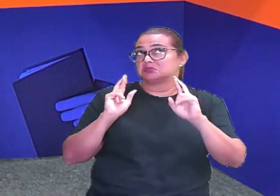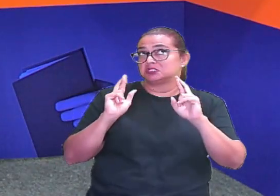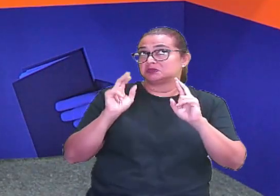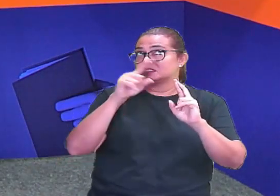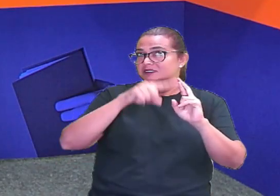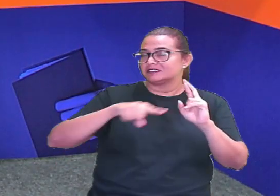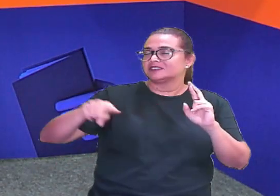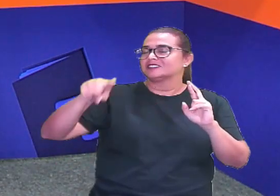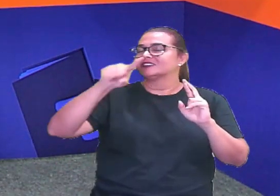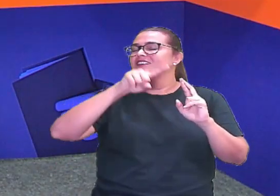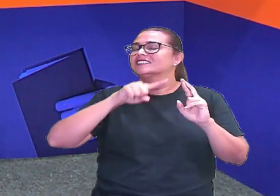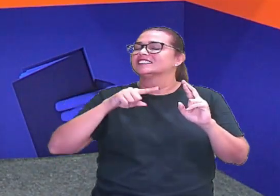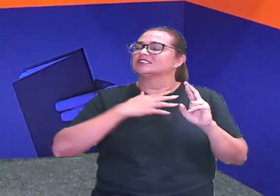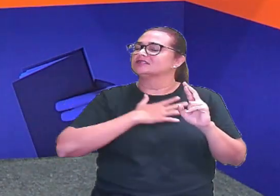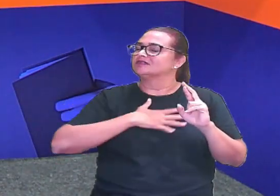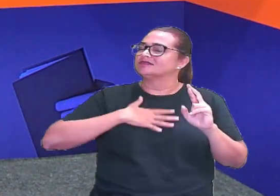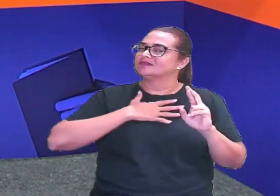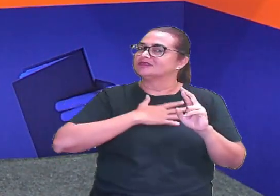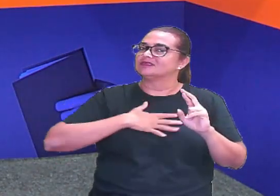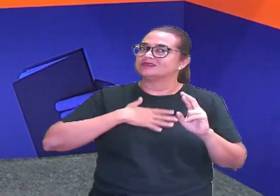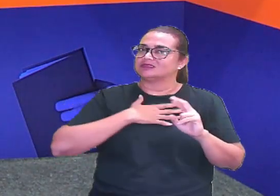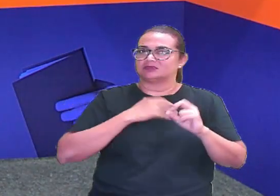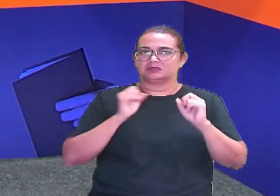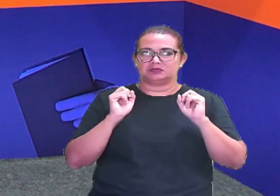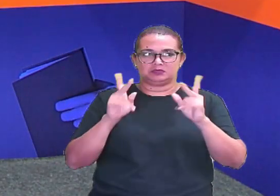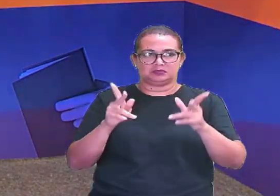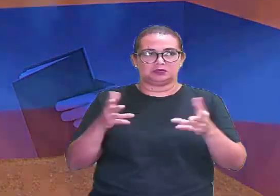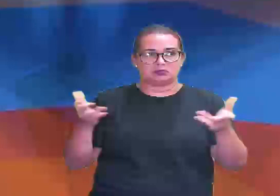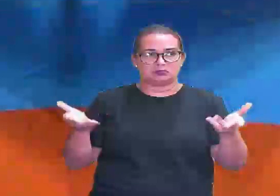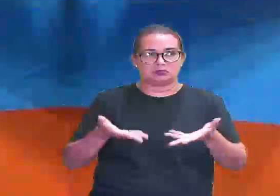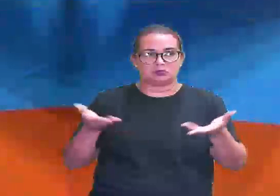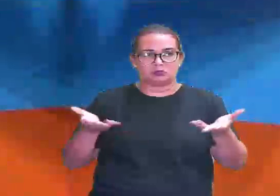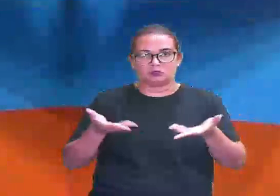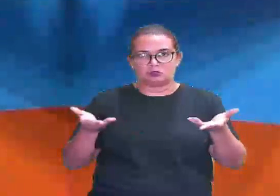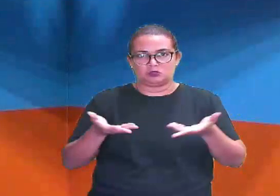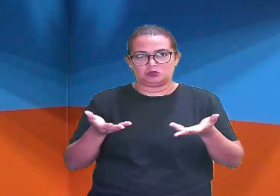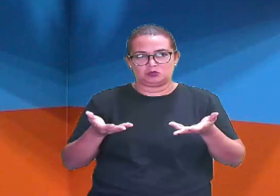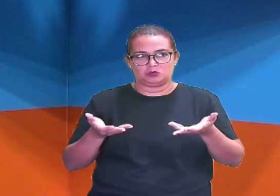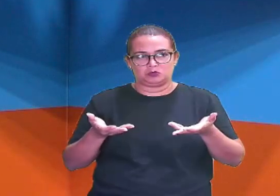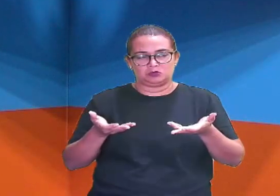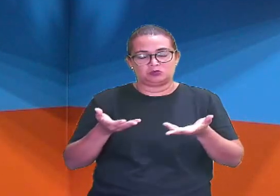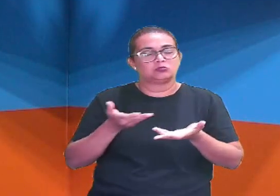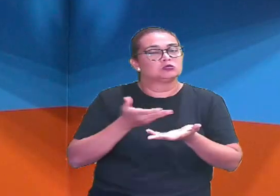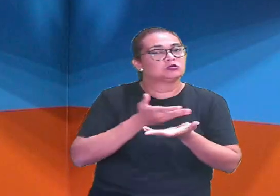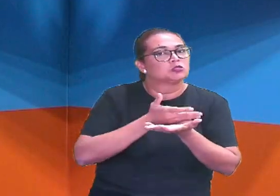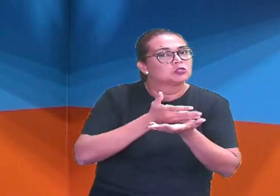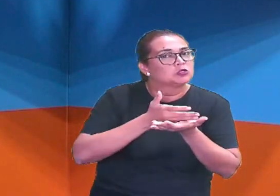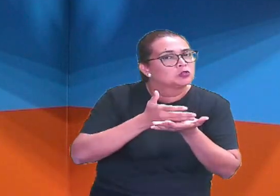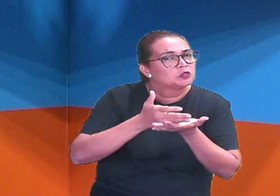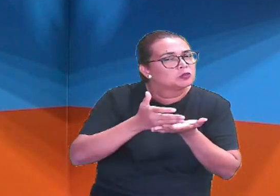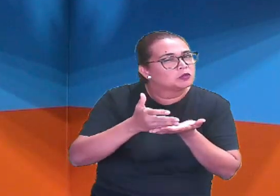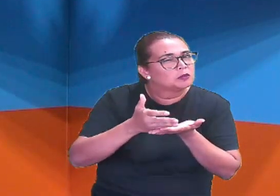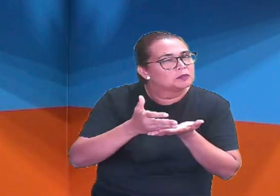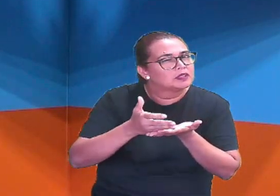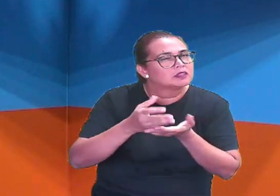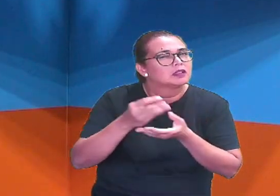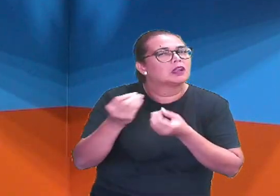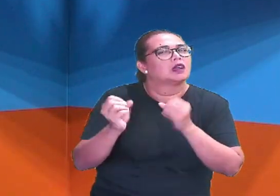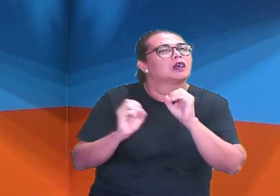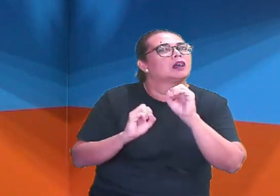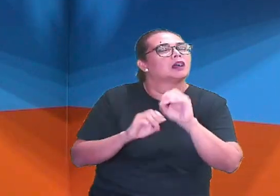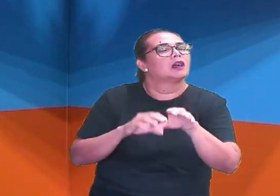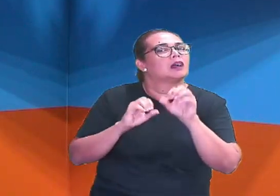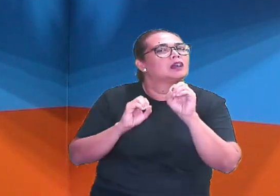divertido, tá certo? Então, hoje nós vamos começar nossa aula com